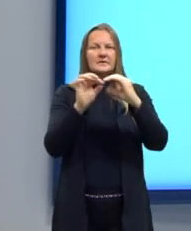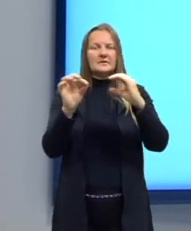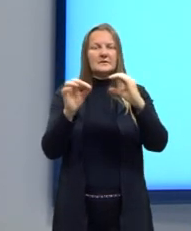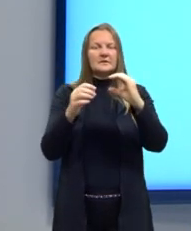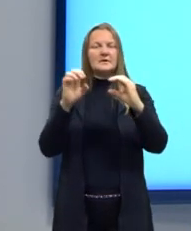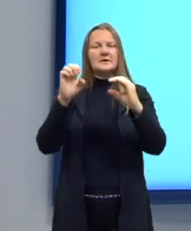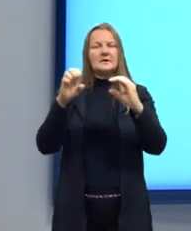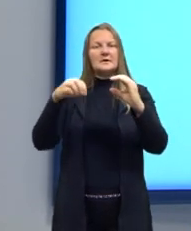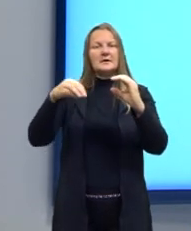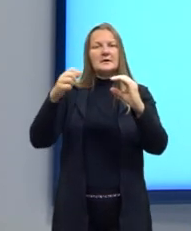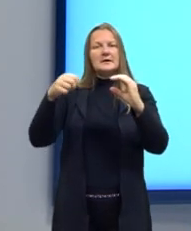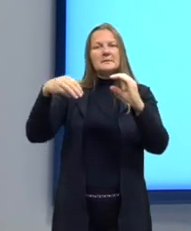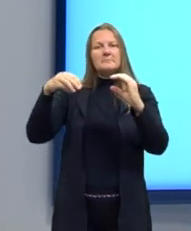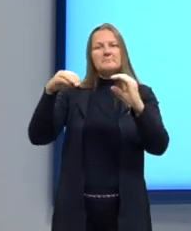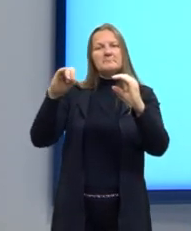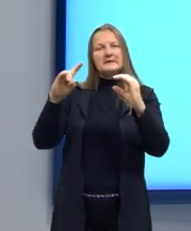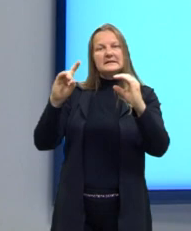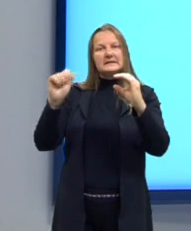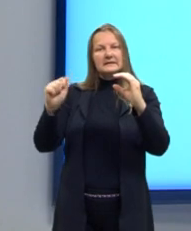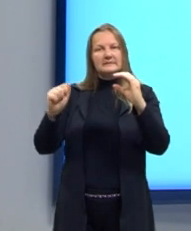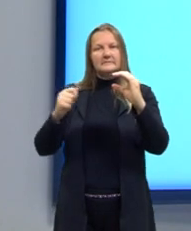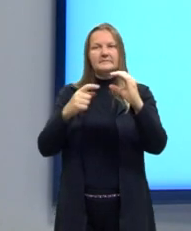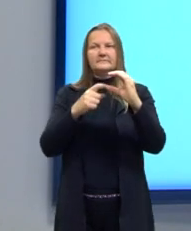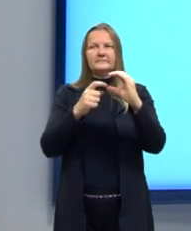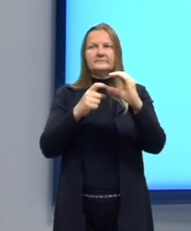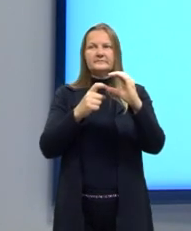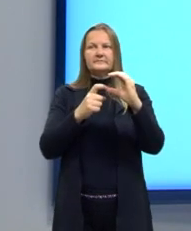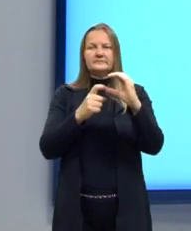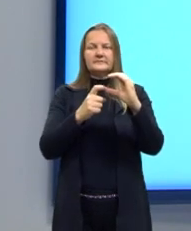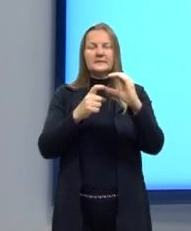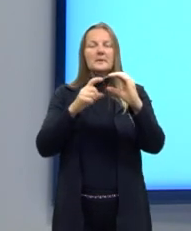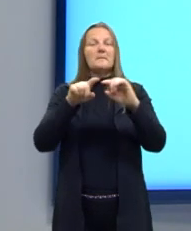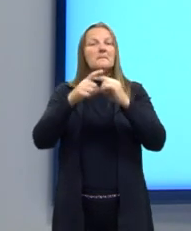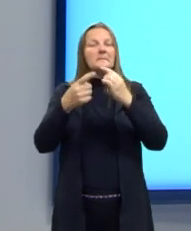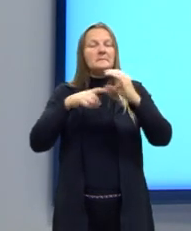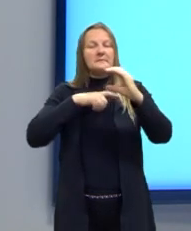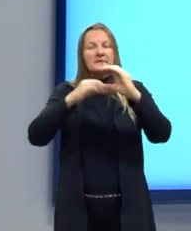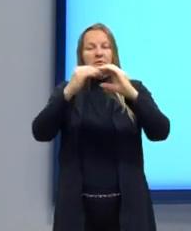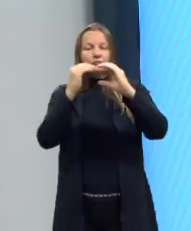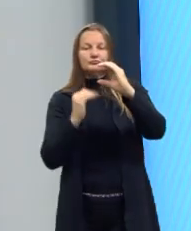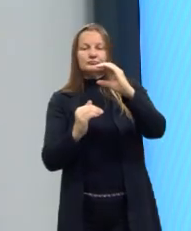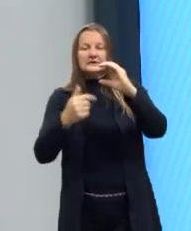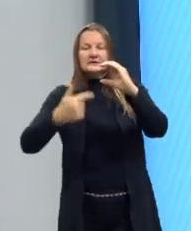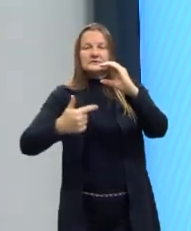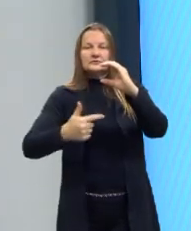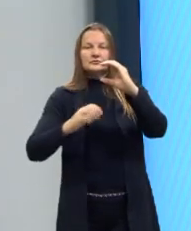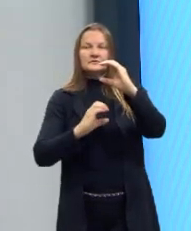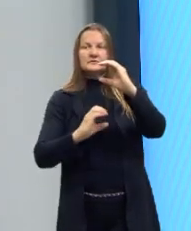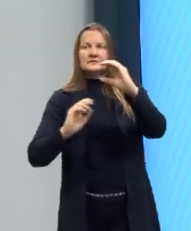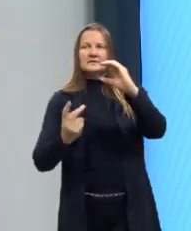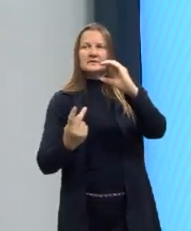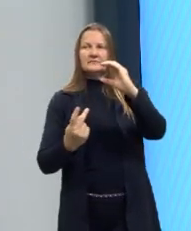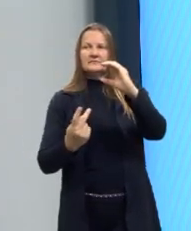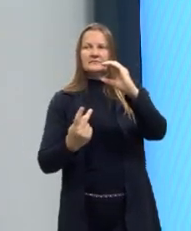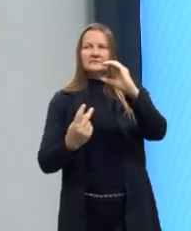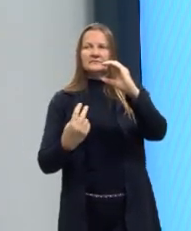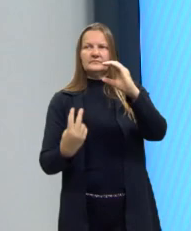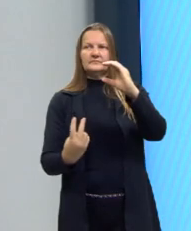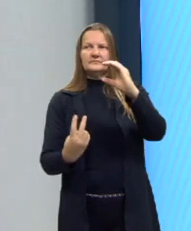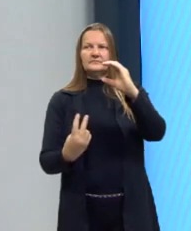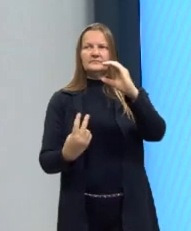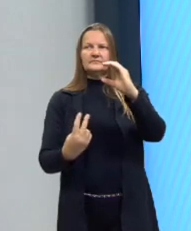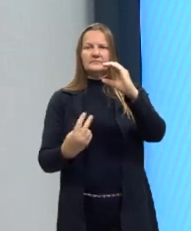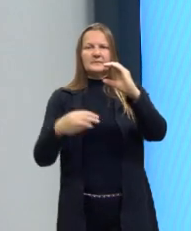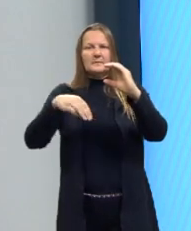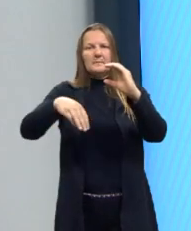etanamida. Mas eu tenho uma amida secundária. Então, eu preciso identificar que no nitrogênio eu tenho um